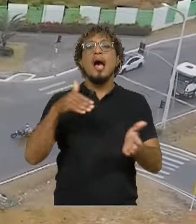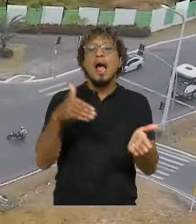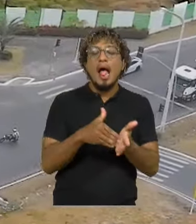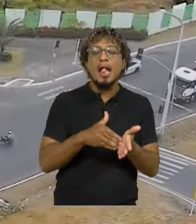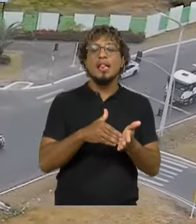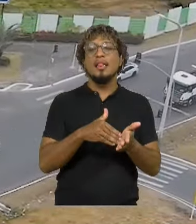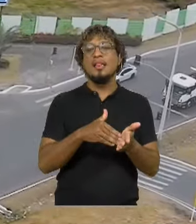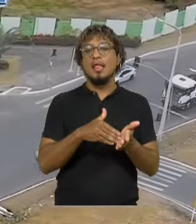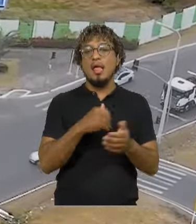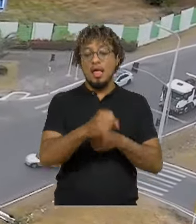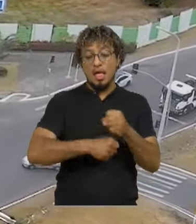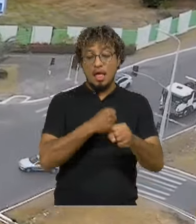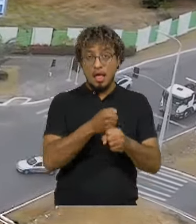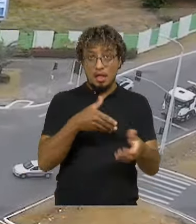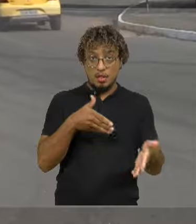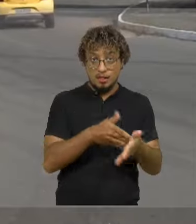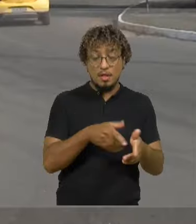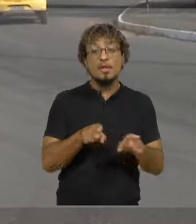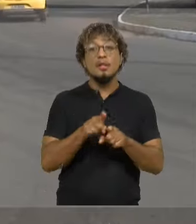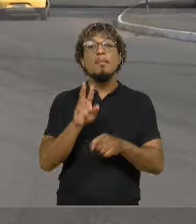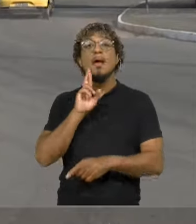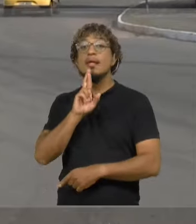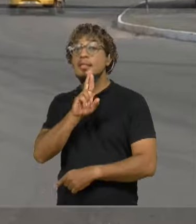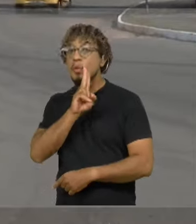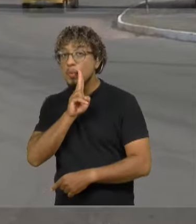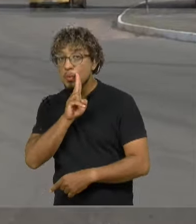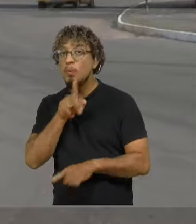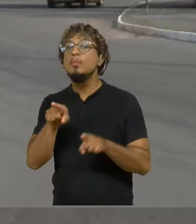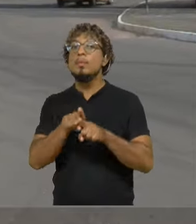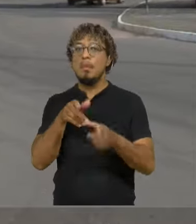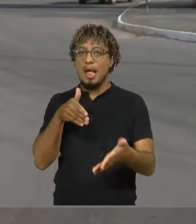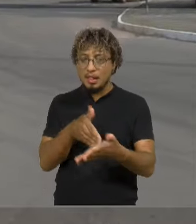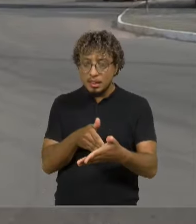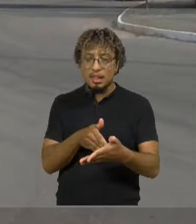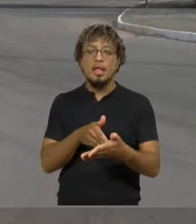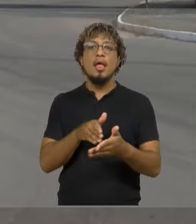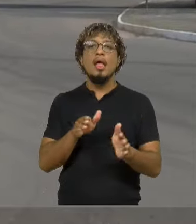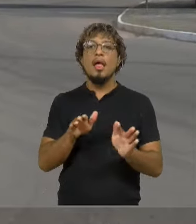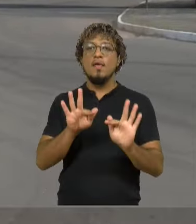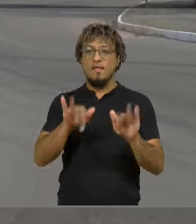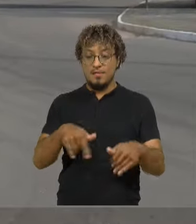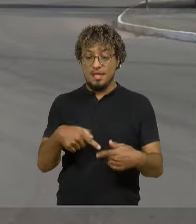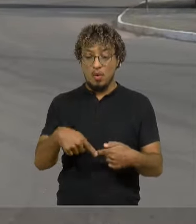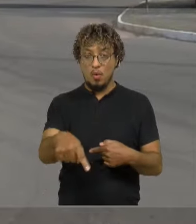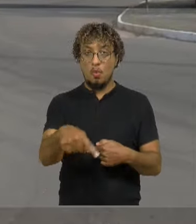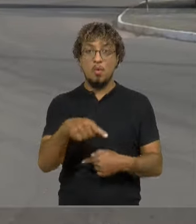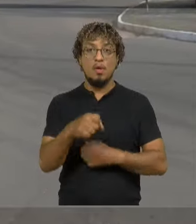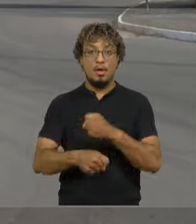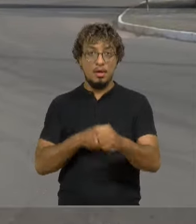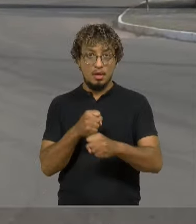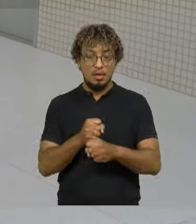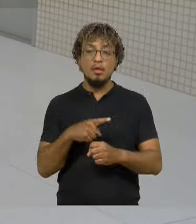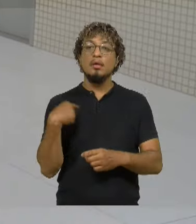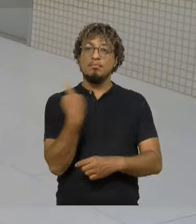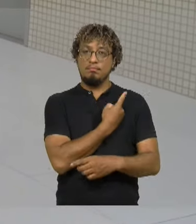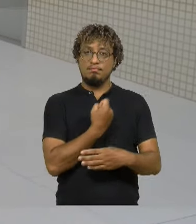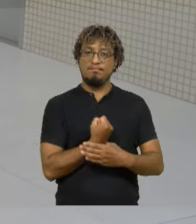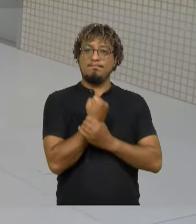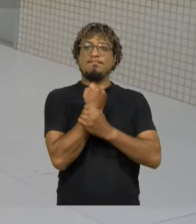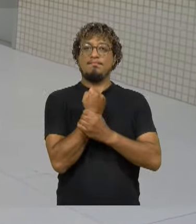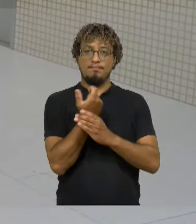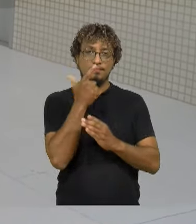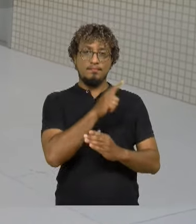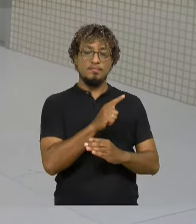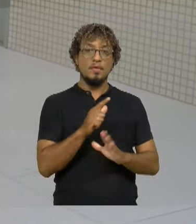restaurante universitário. Então, assim, essas ações foram asseguradas. A